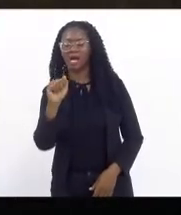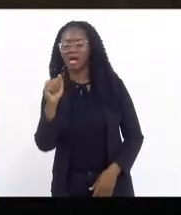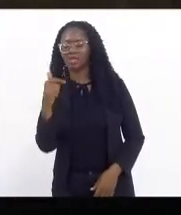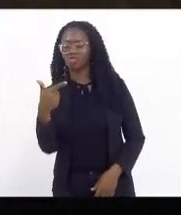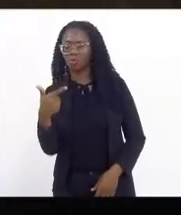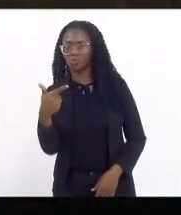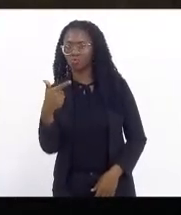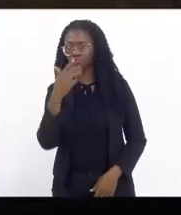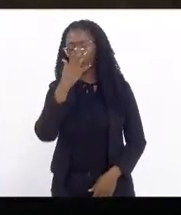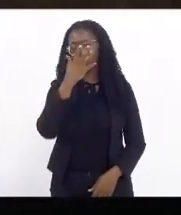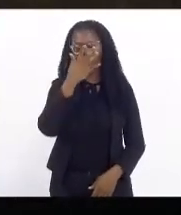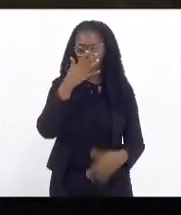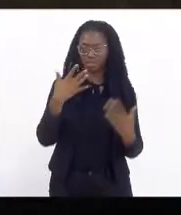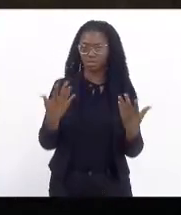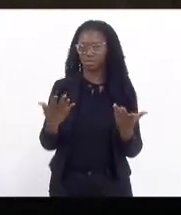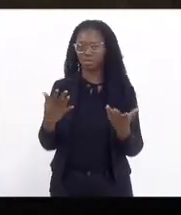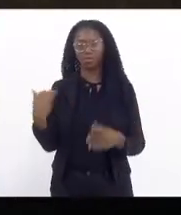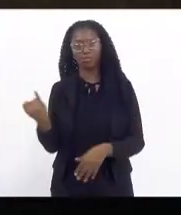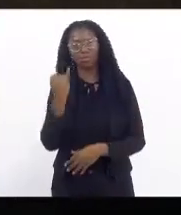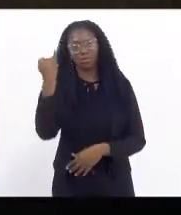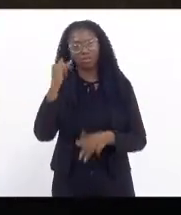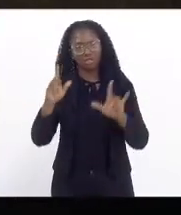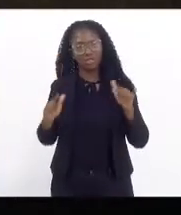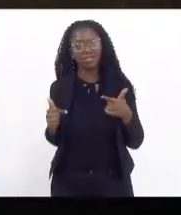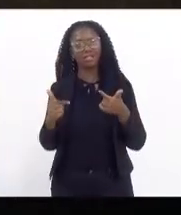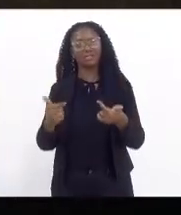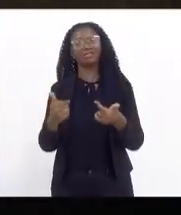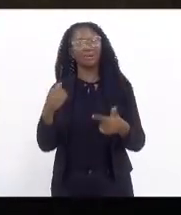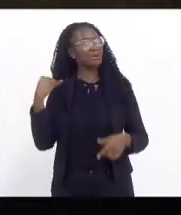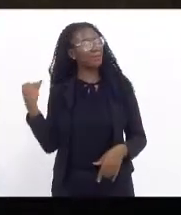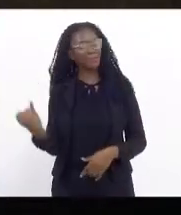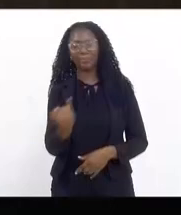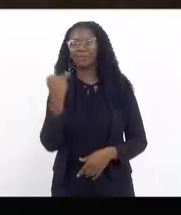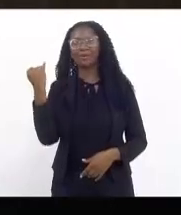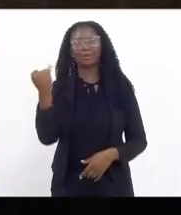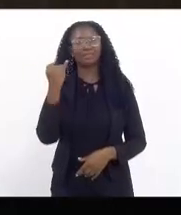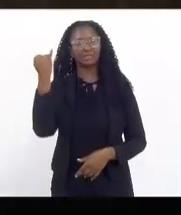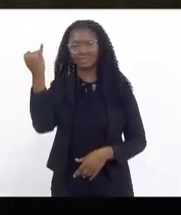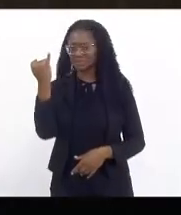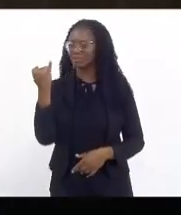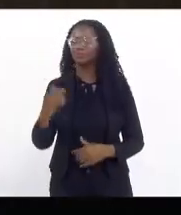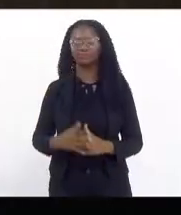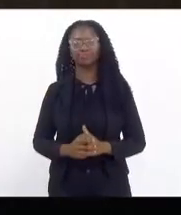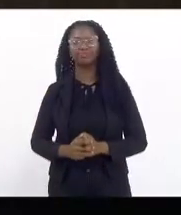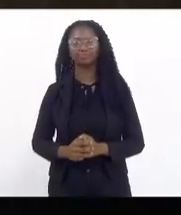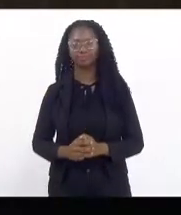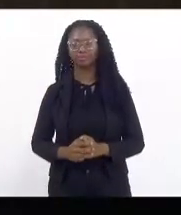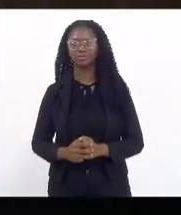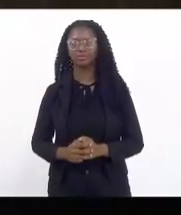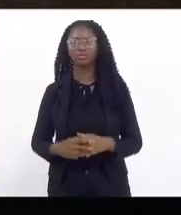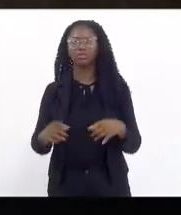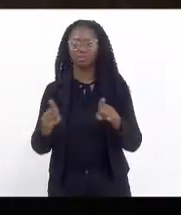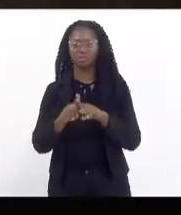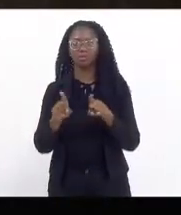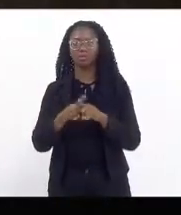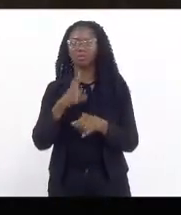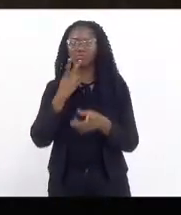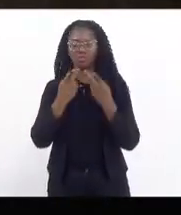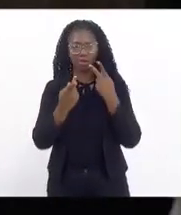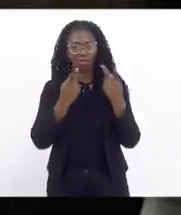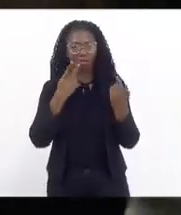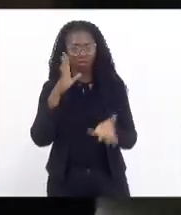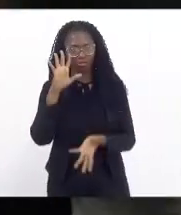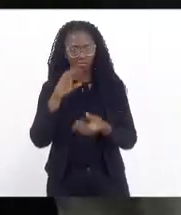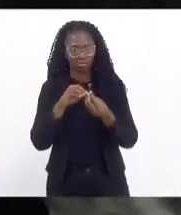importante dizer que essa ação é fundamental nesse tempo de extrema vulnerabilidade e suposto o